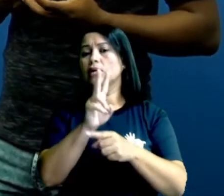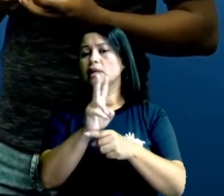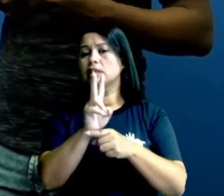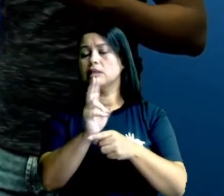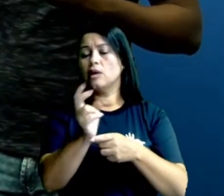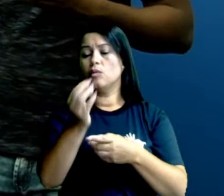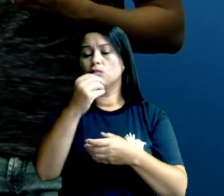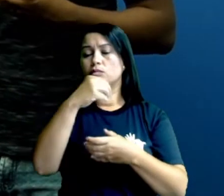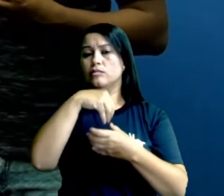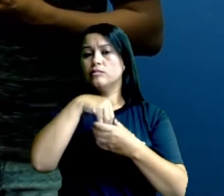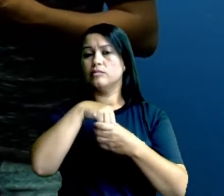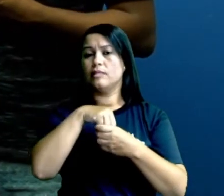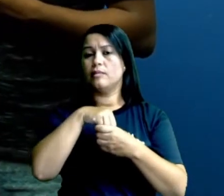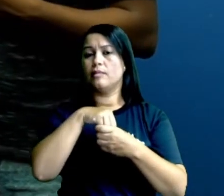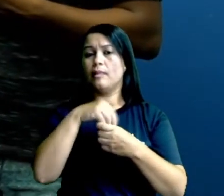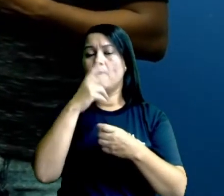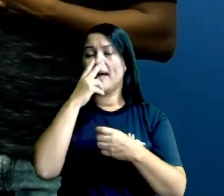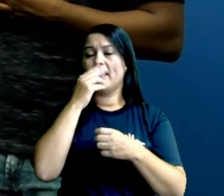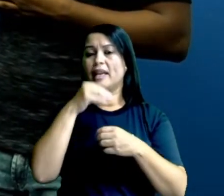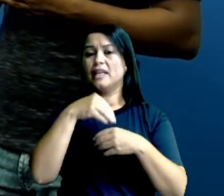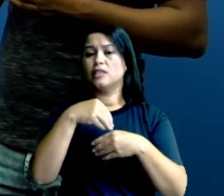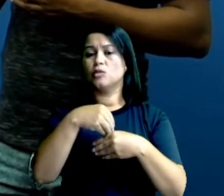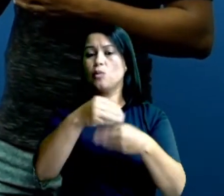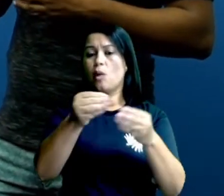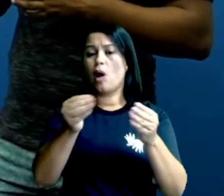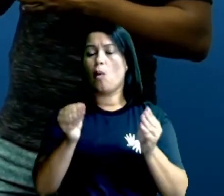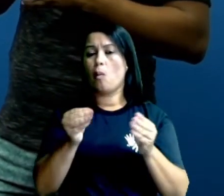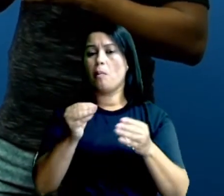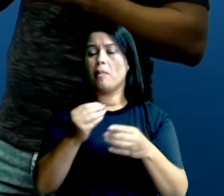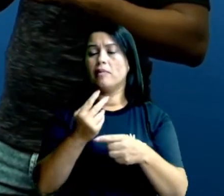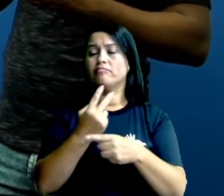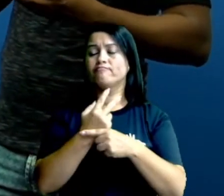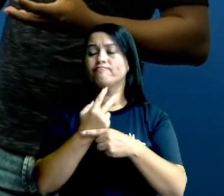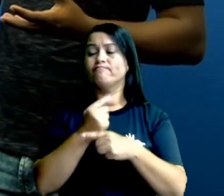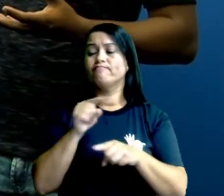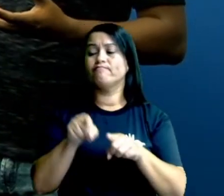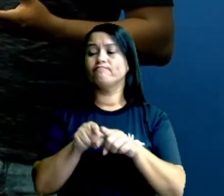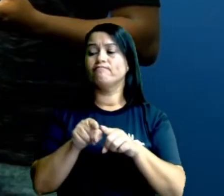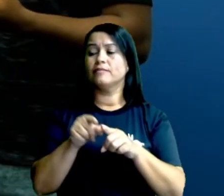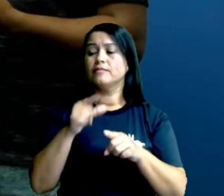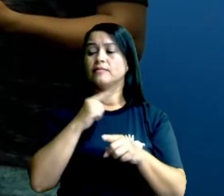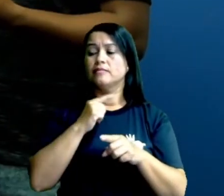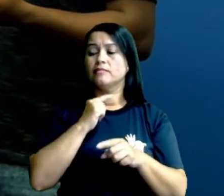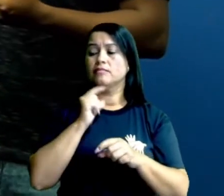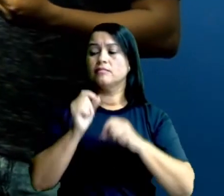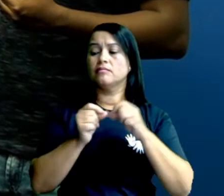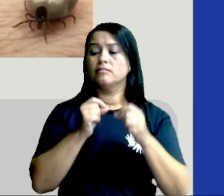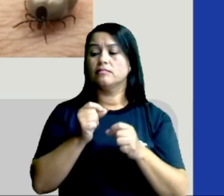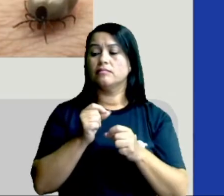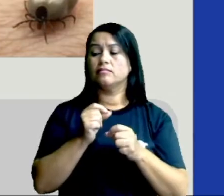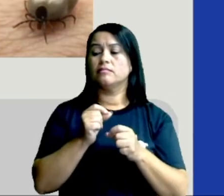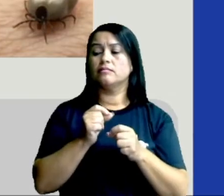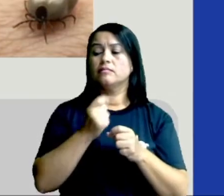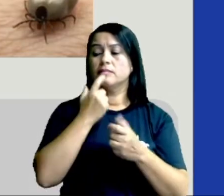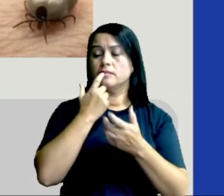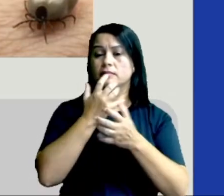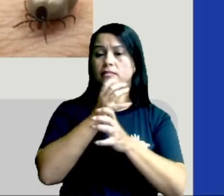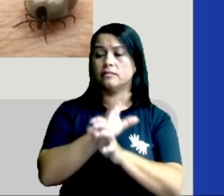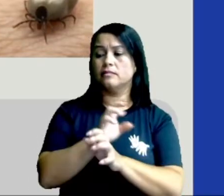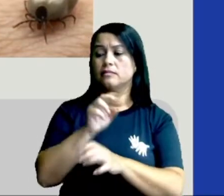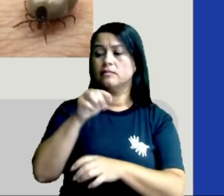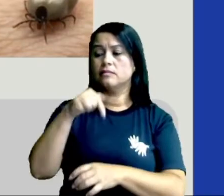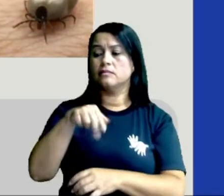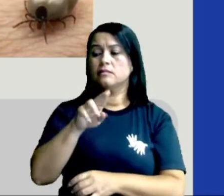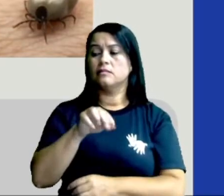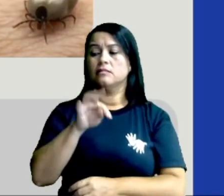internos, seus sistemas internos. Então, esse exoesqueleto de quitina tem uma limitação para seu desenvolvimento,